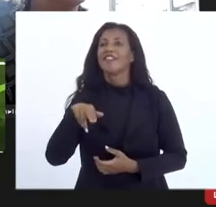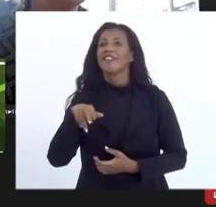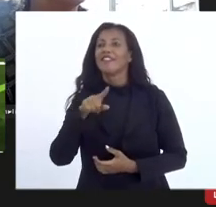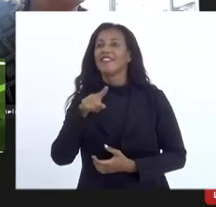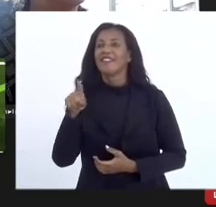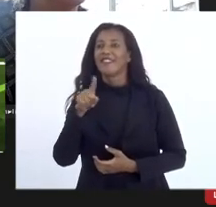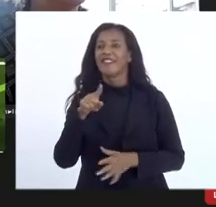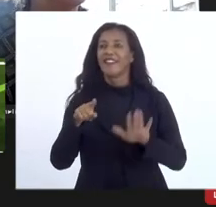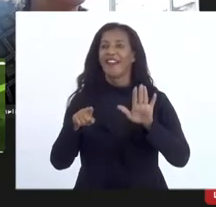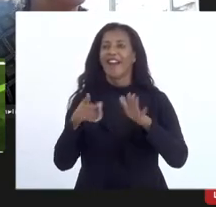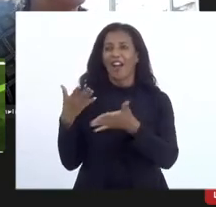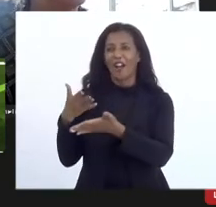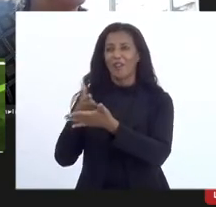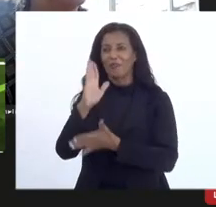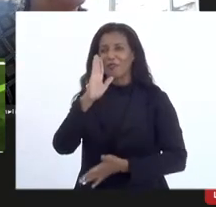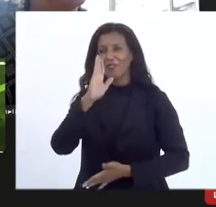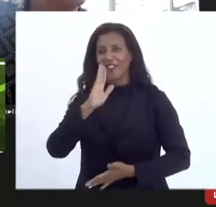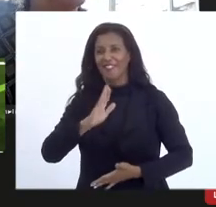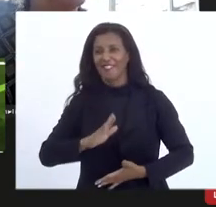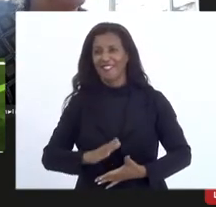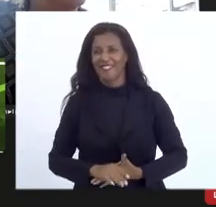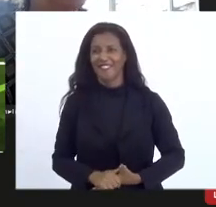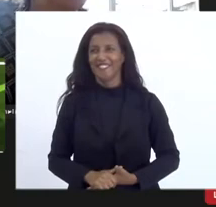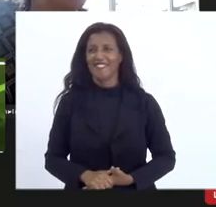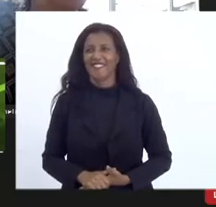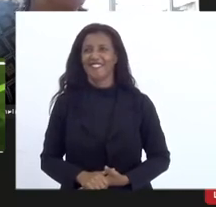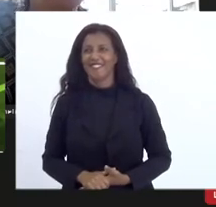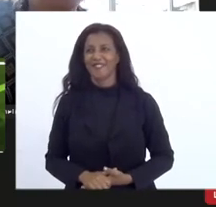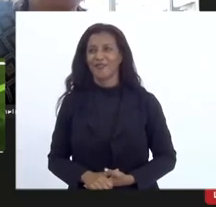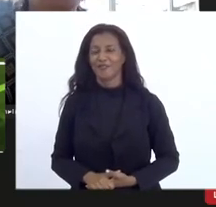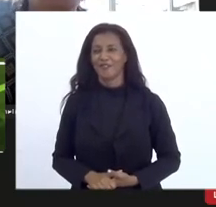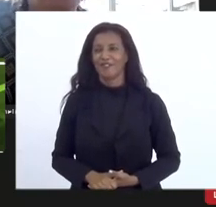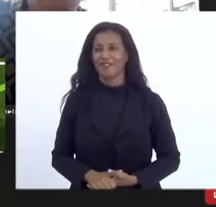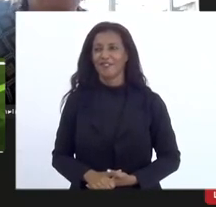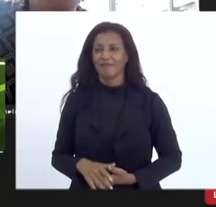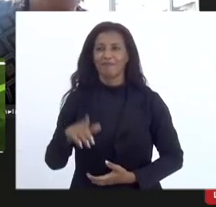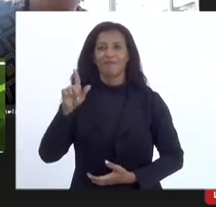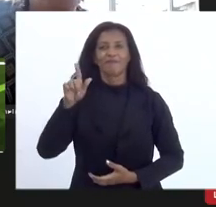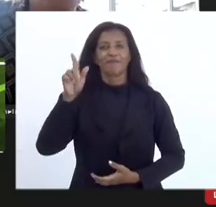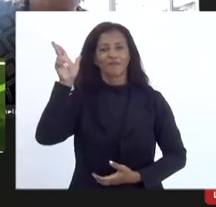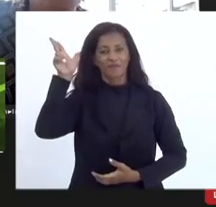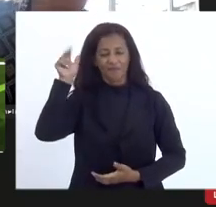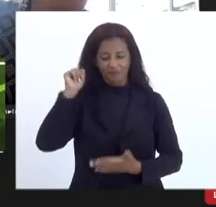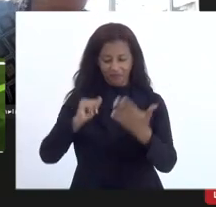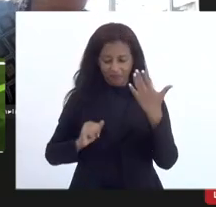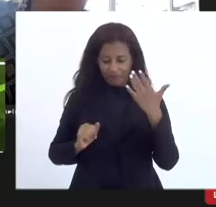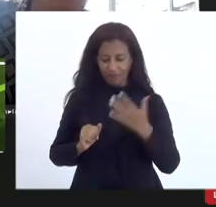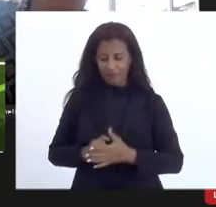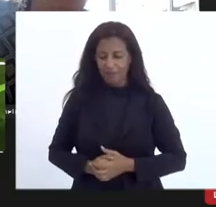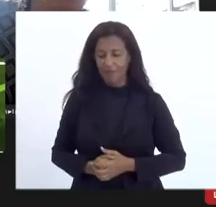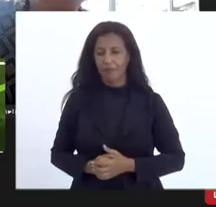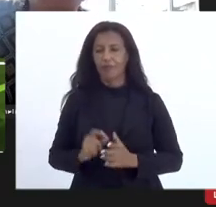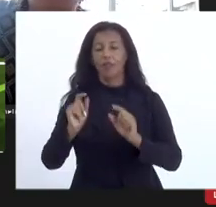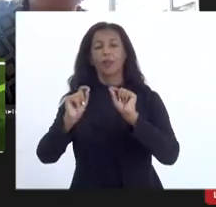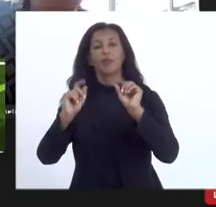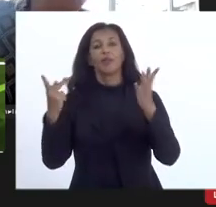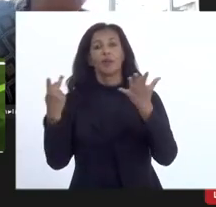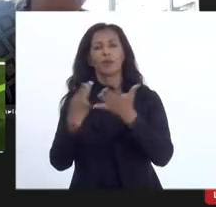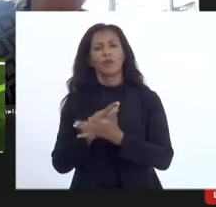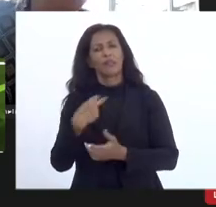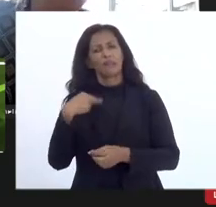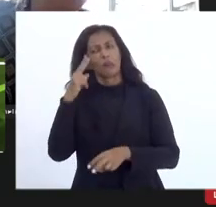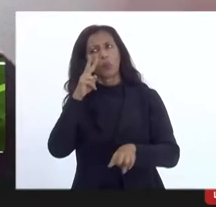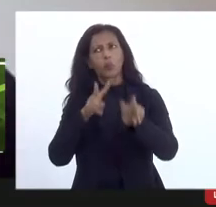está aprovado eu queria só fazer uma colocação ele é atuído é não porque o que acontece é o seguinte eu estou